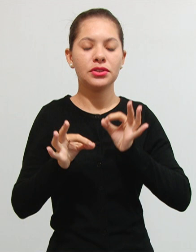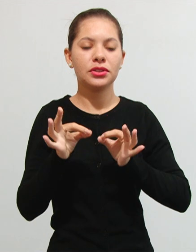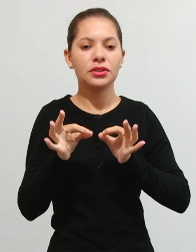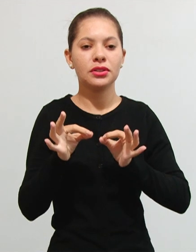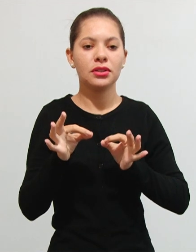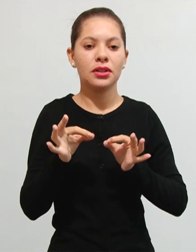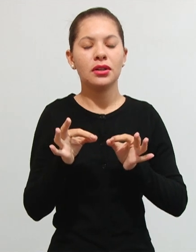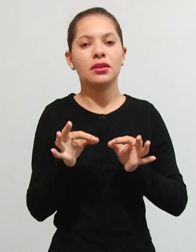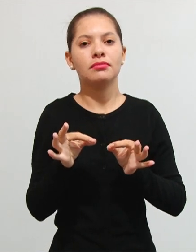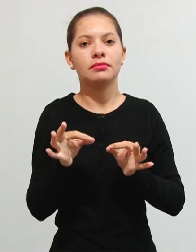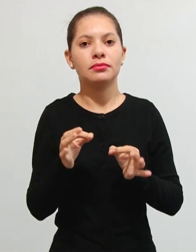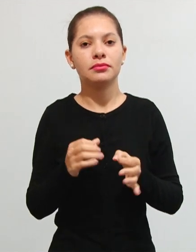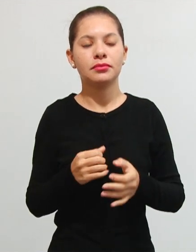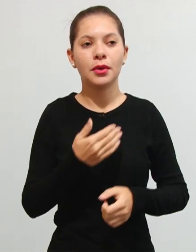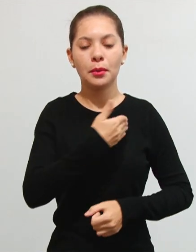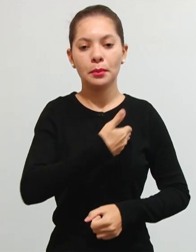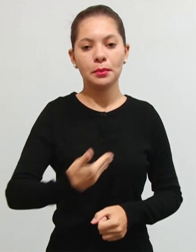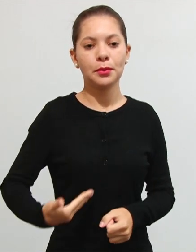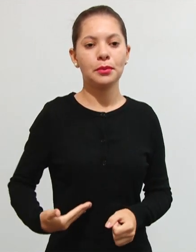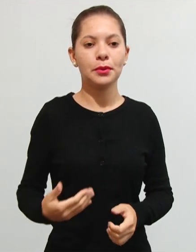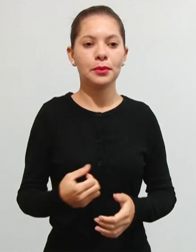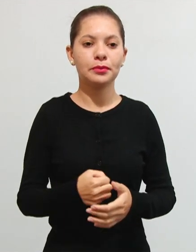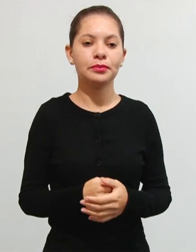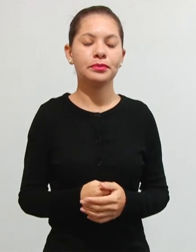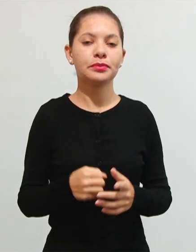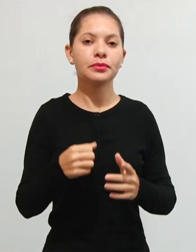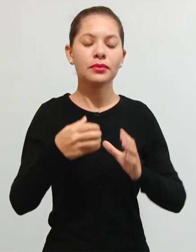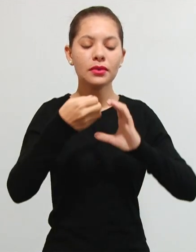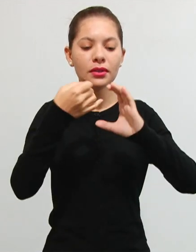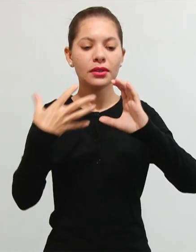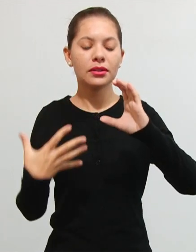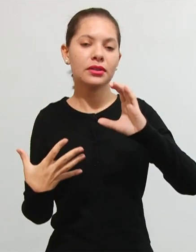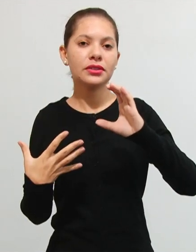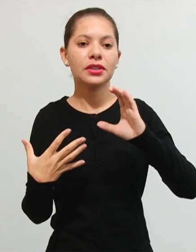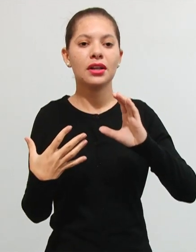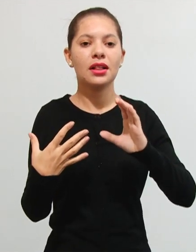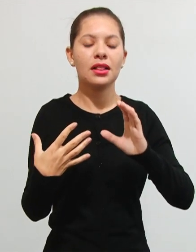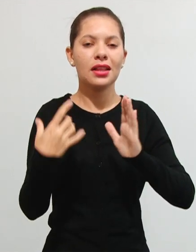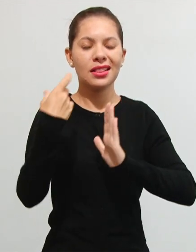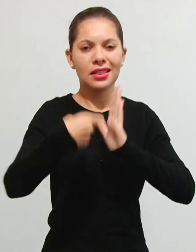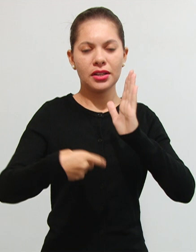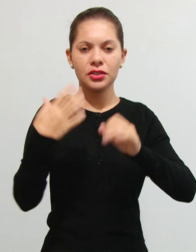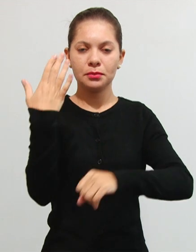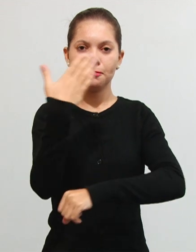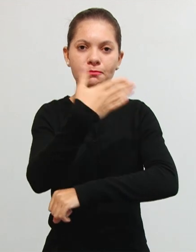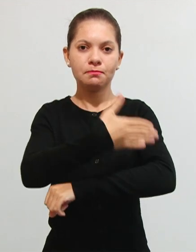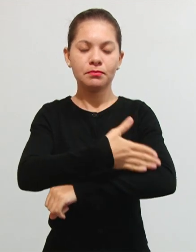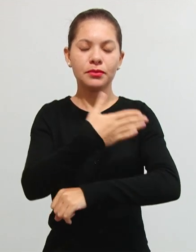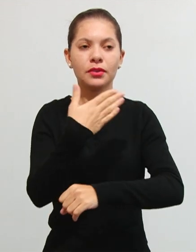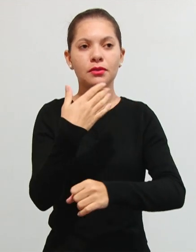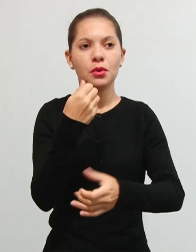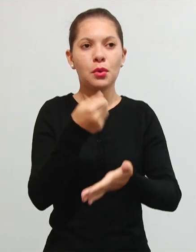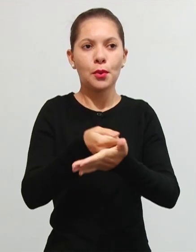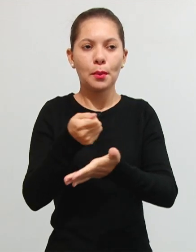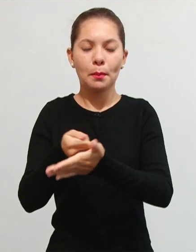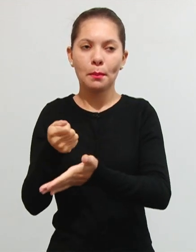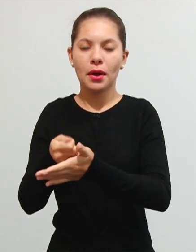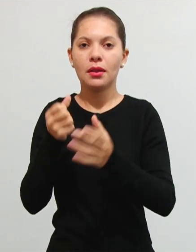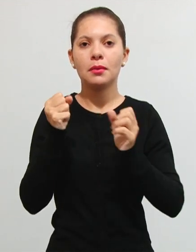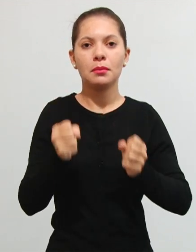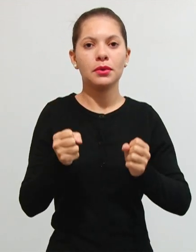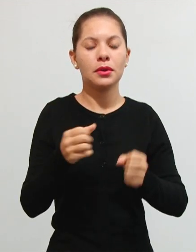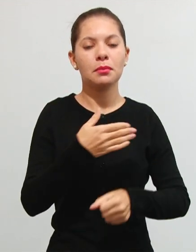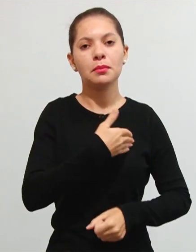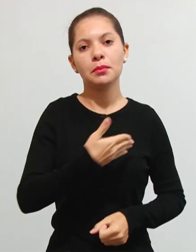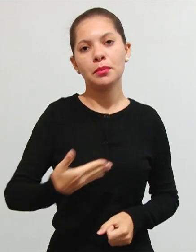federados. Então, aí na característica da taxa de pedágio que se for cobrada pelo poder público vai ser taxa